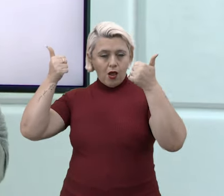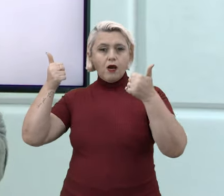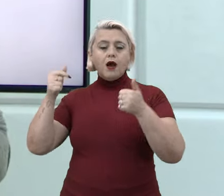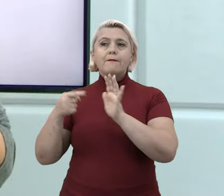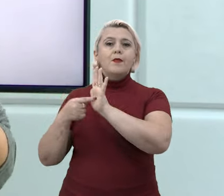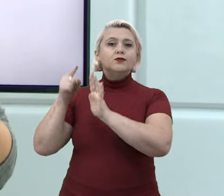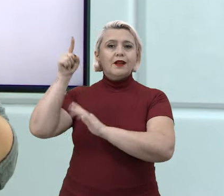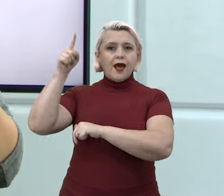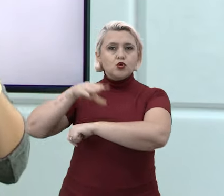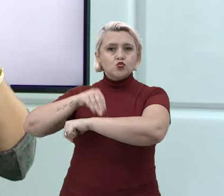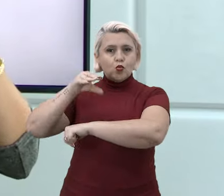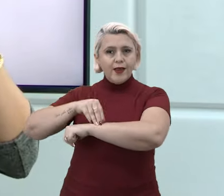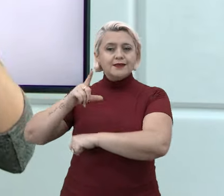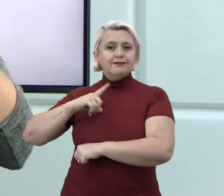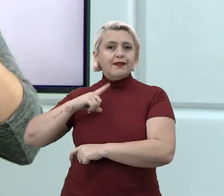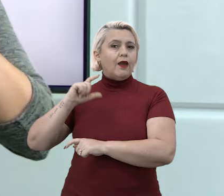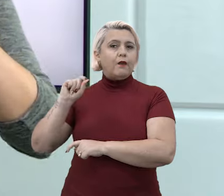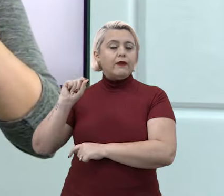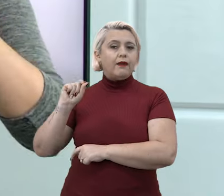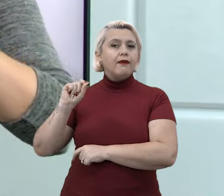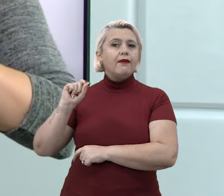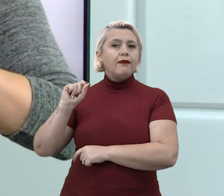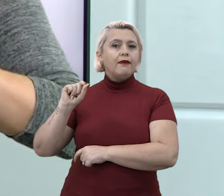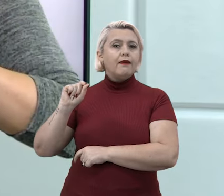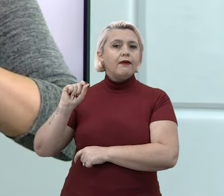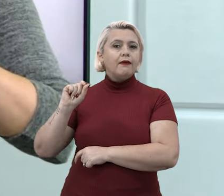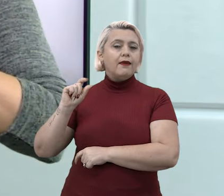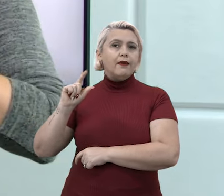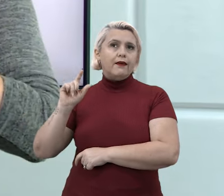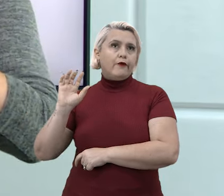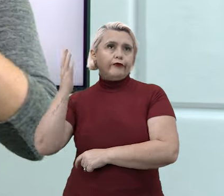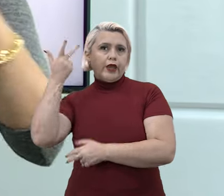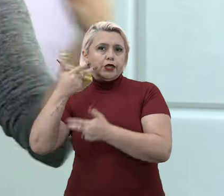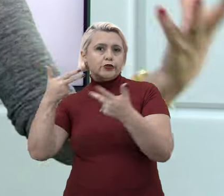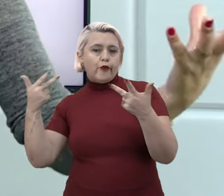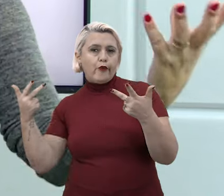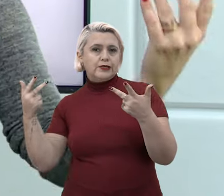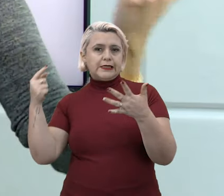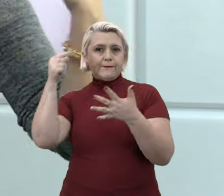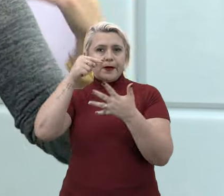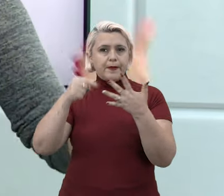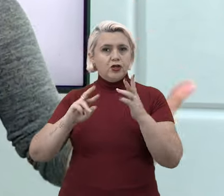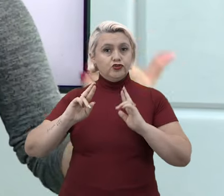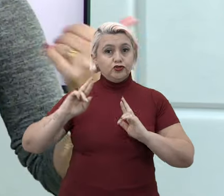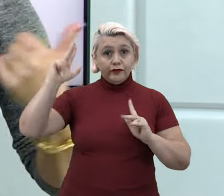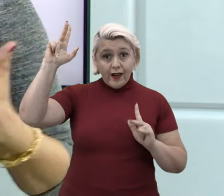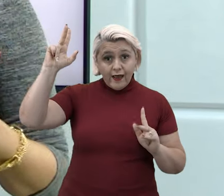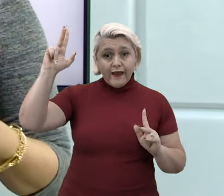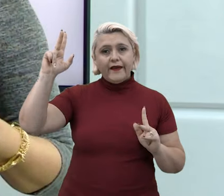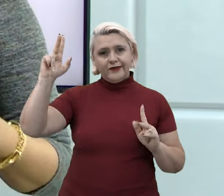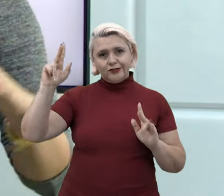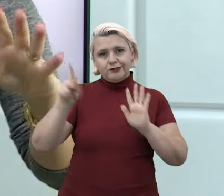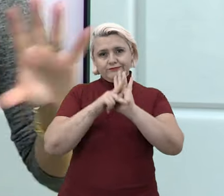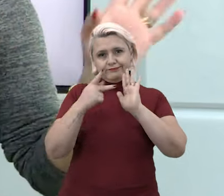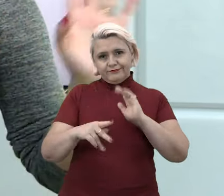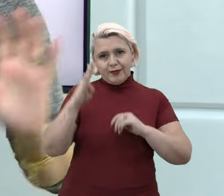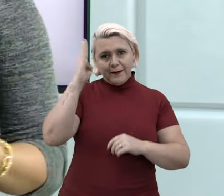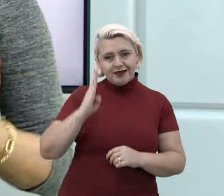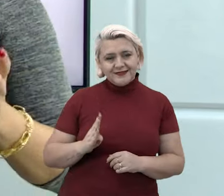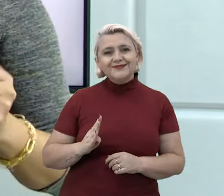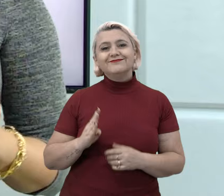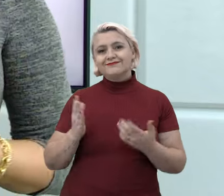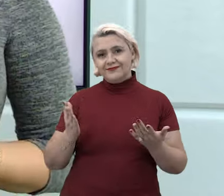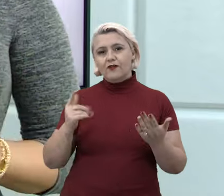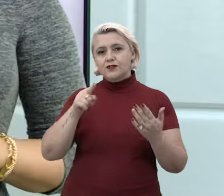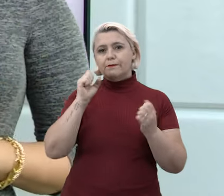acontecem coisas, assim, bem diferentes do que acontecem aqui. Então, você